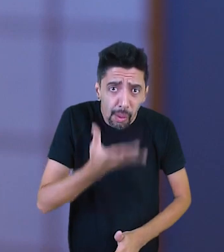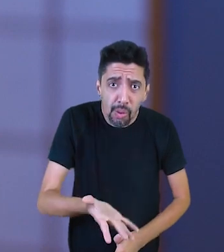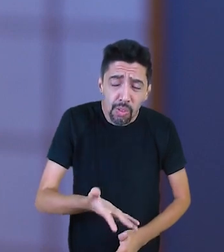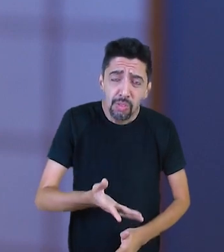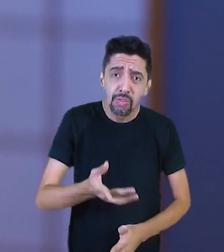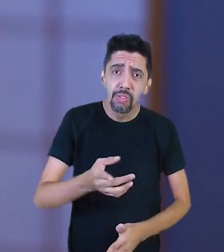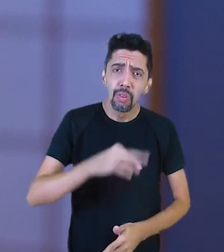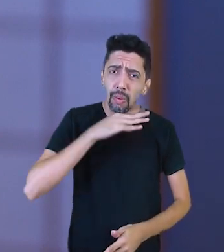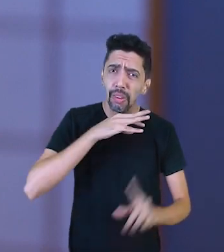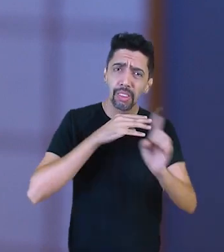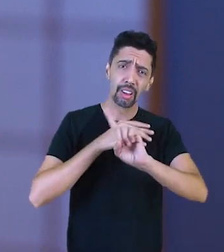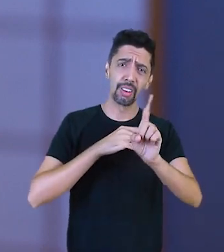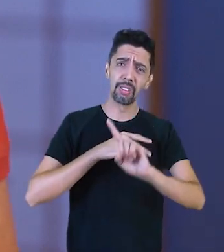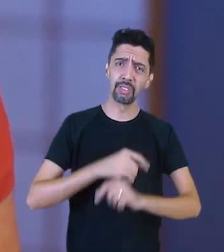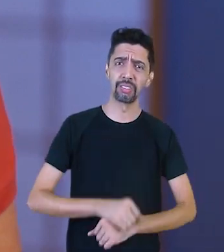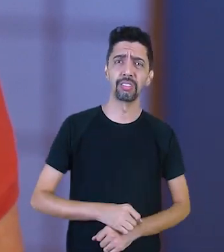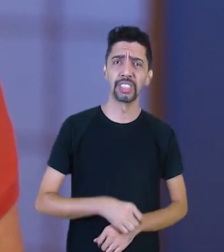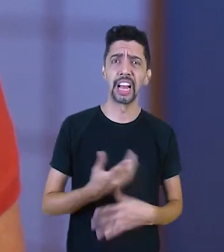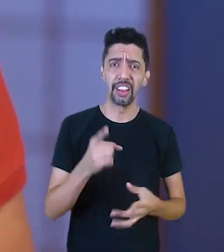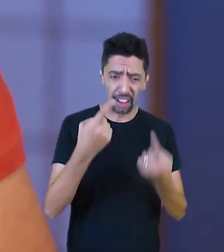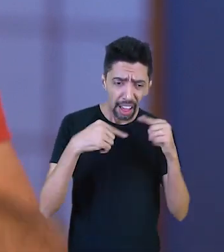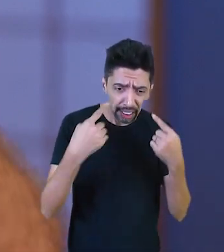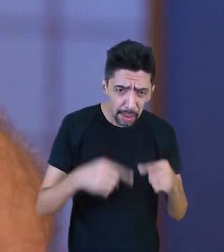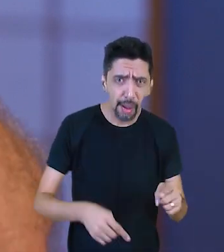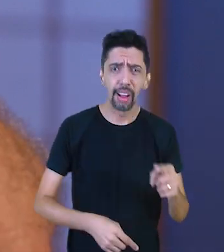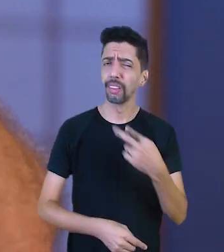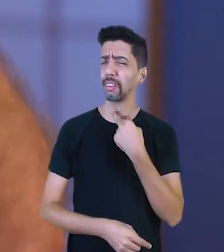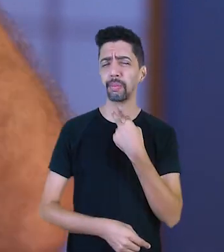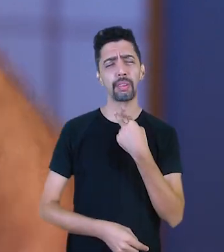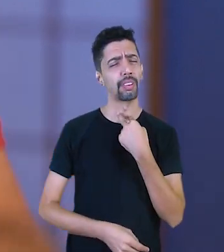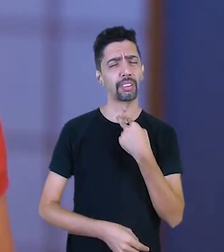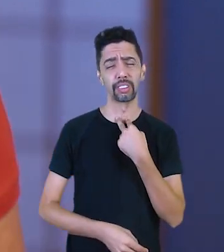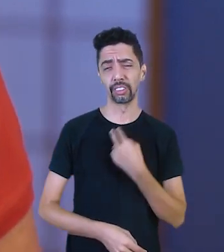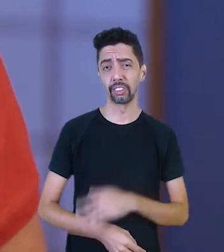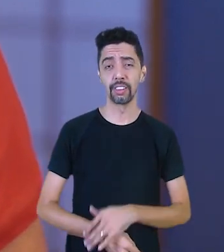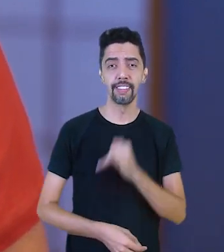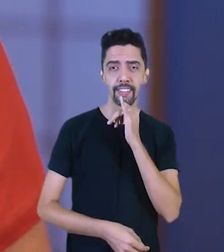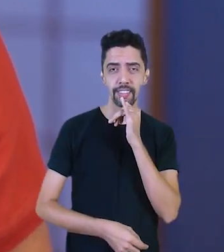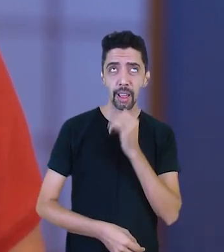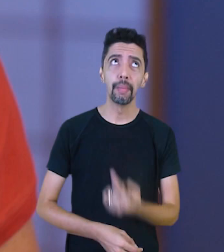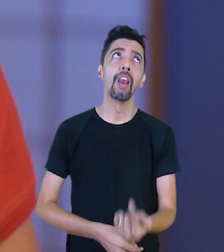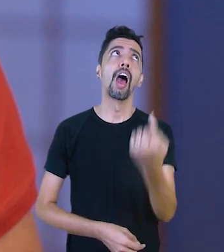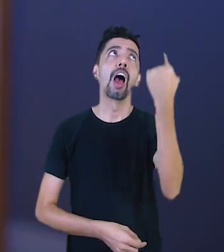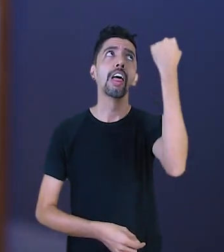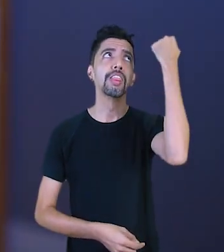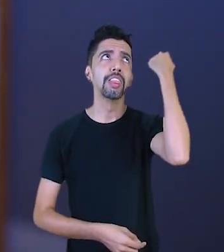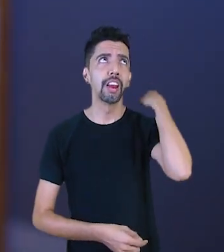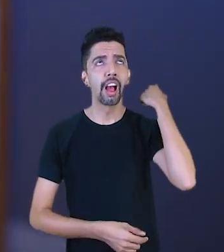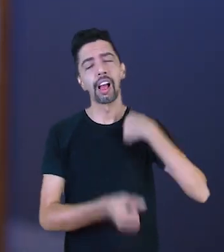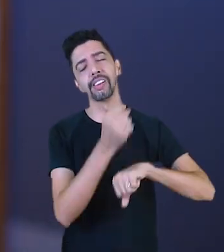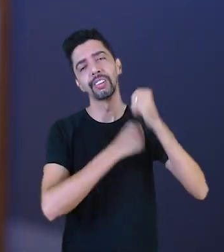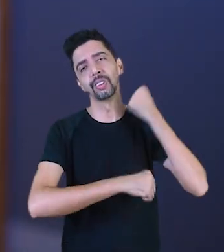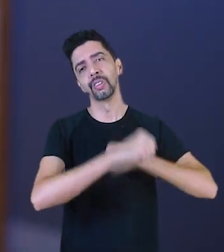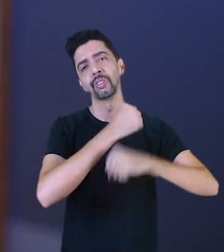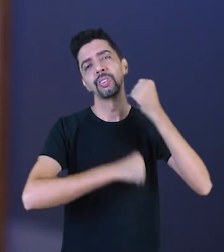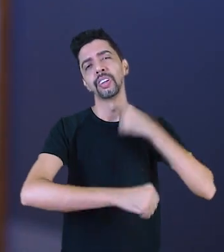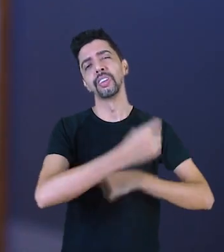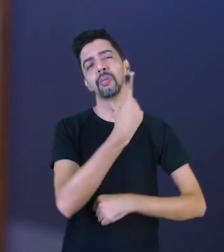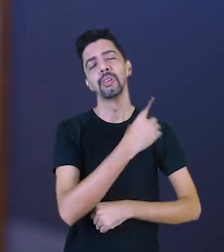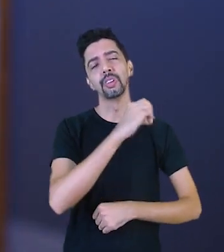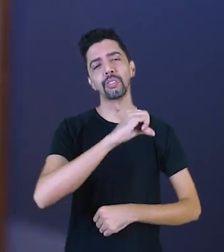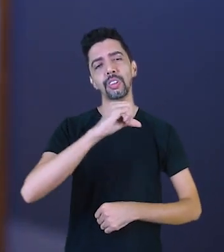sistema do endividamento. É lógico que lá em 1994, quando o Plano Real